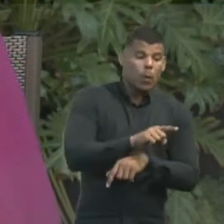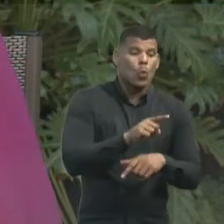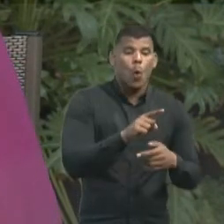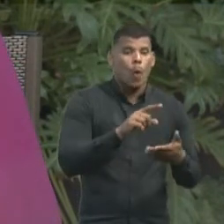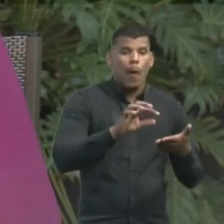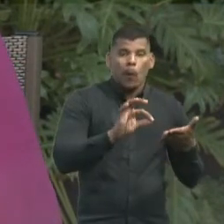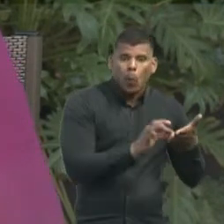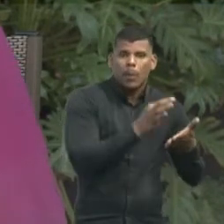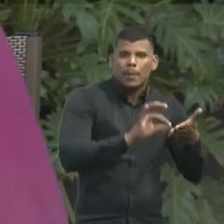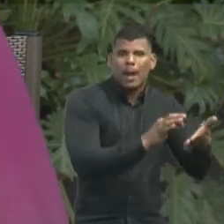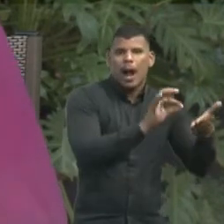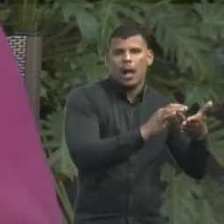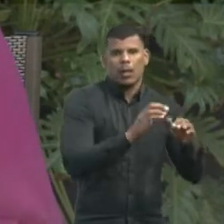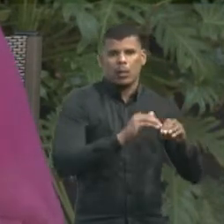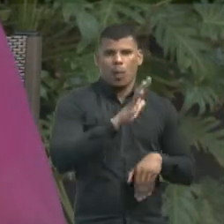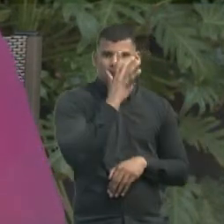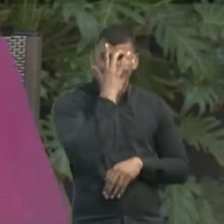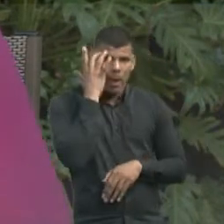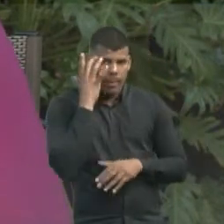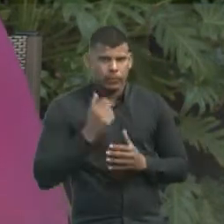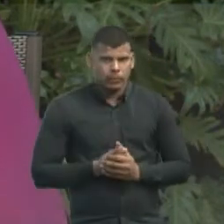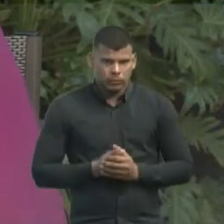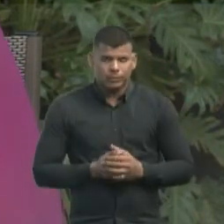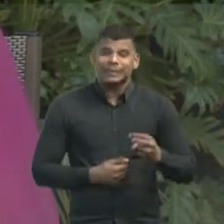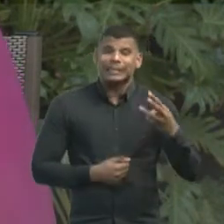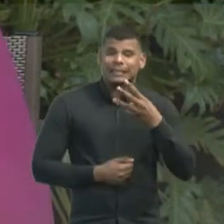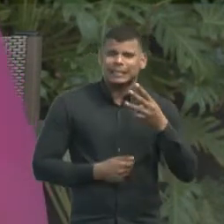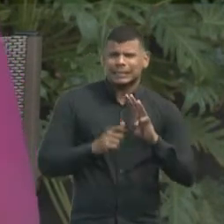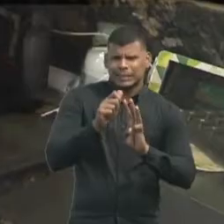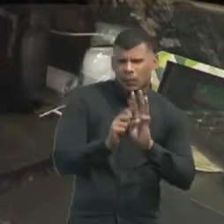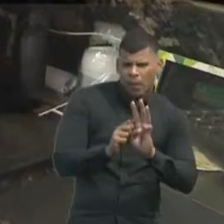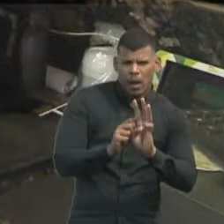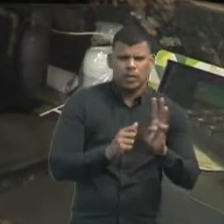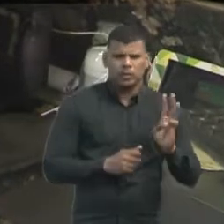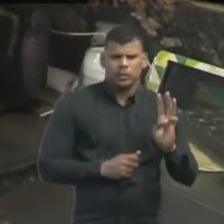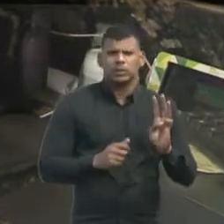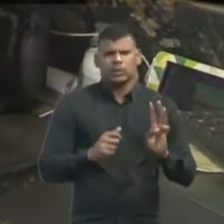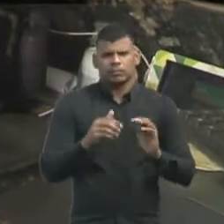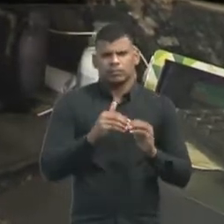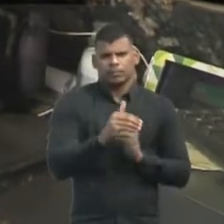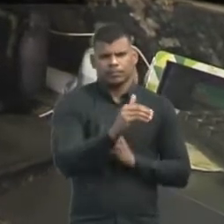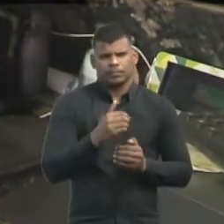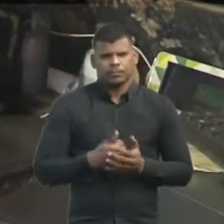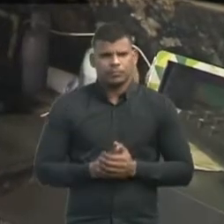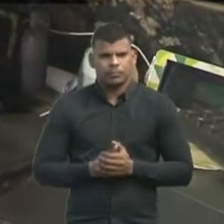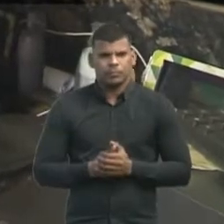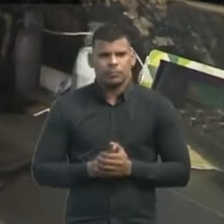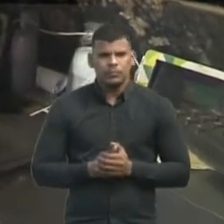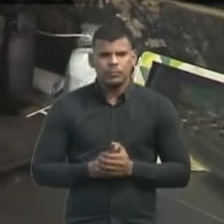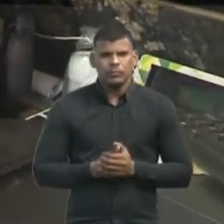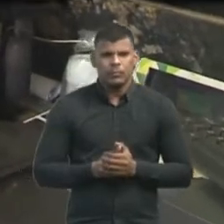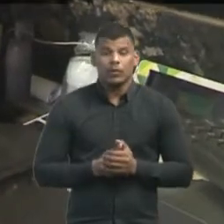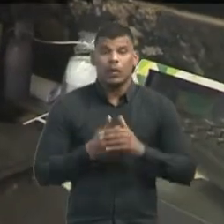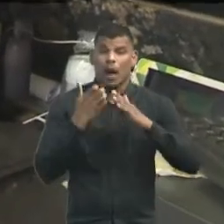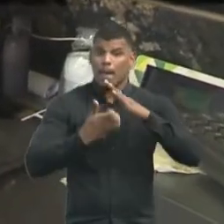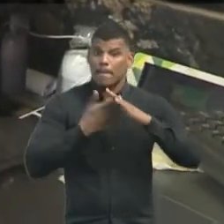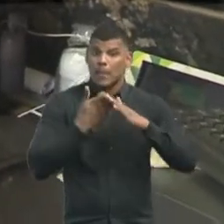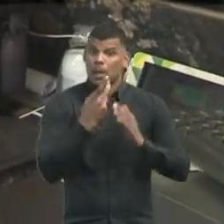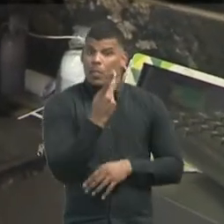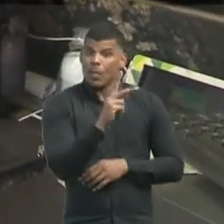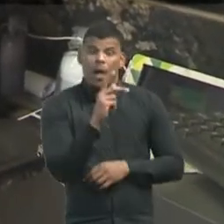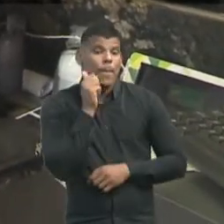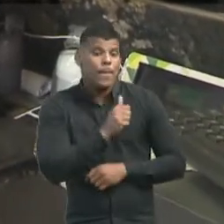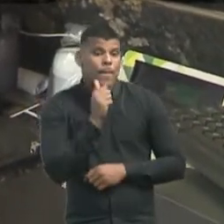contratações. A partir já do terceiro mês, quarto mês. E foram empresas como as da Lana que fortaleceram o saldo de